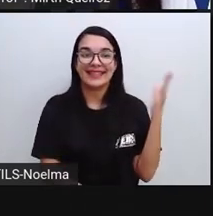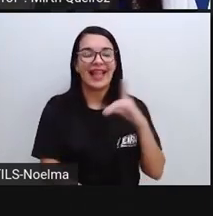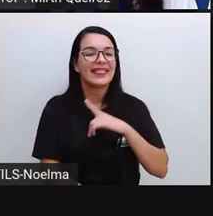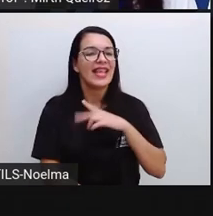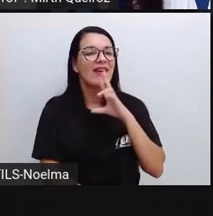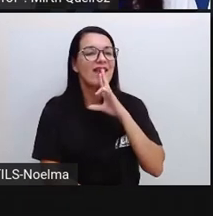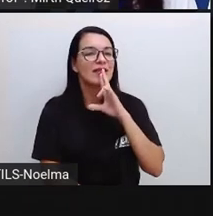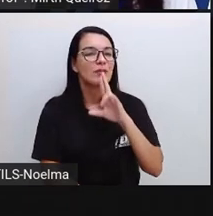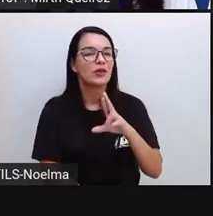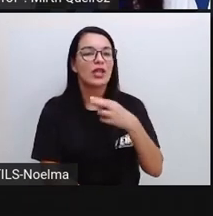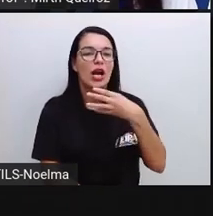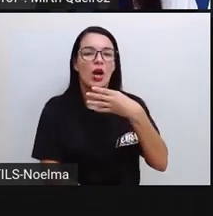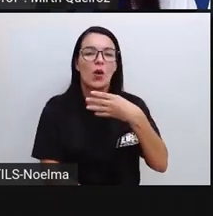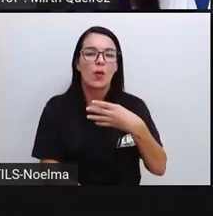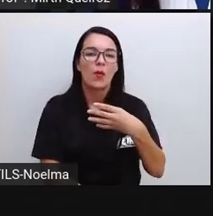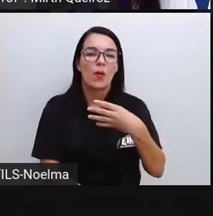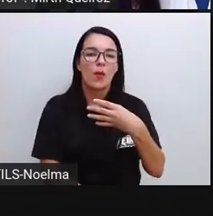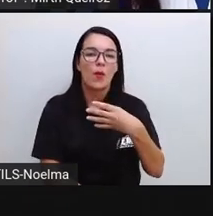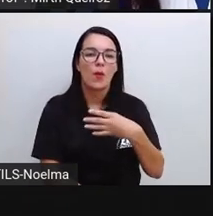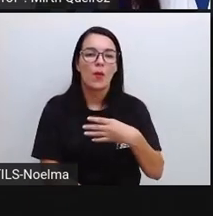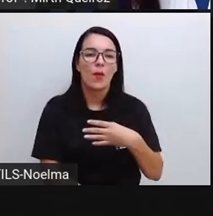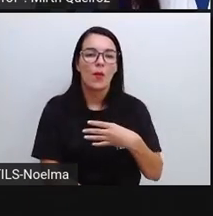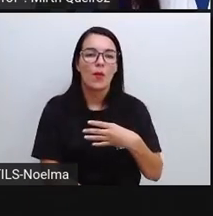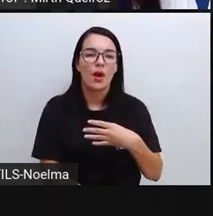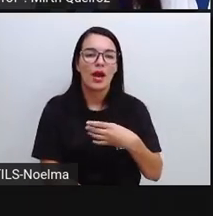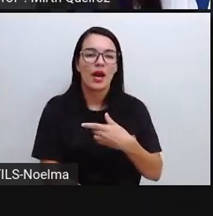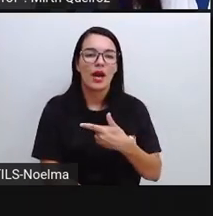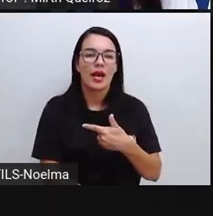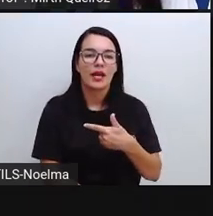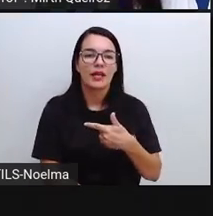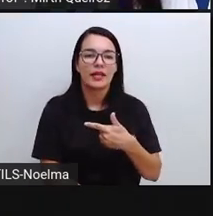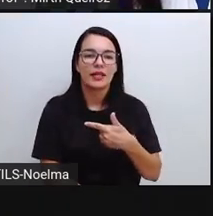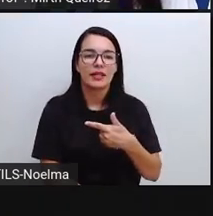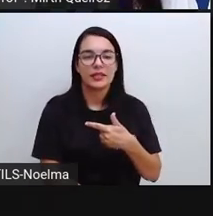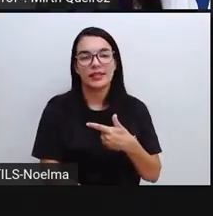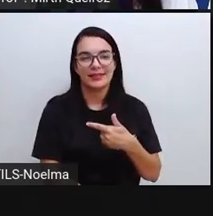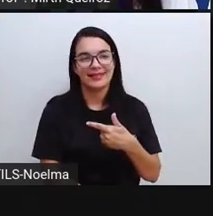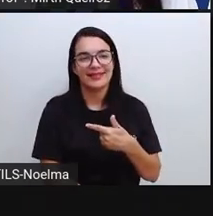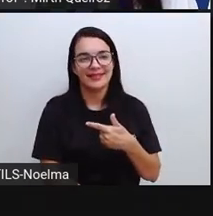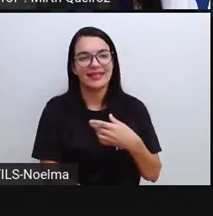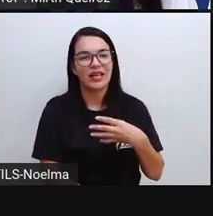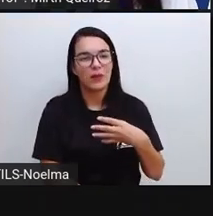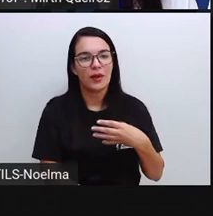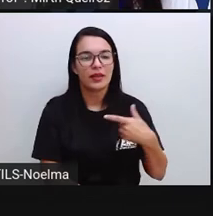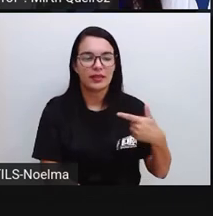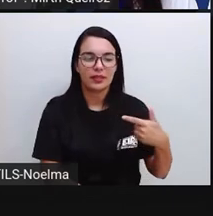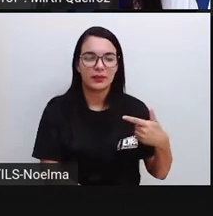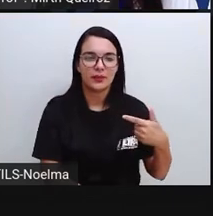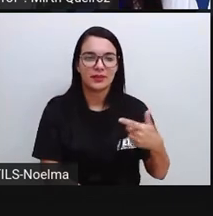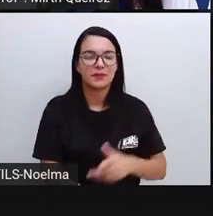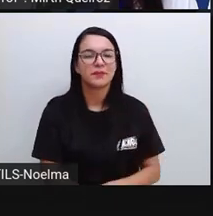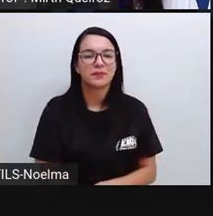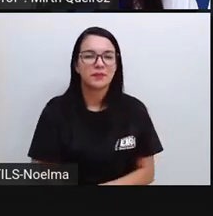Qual foi o valor que deu aí no de vocês? Numeral 42,